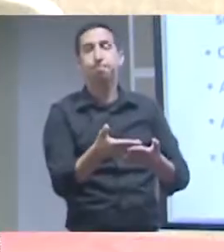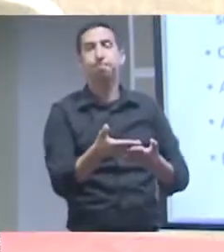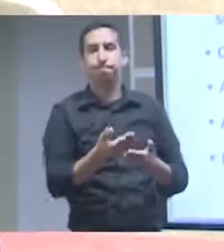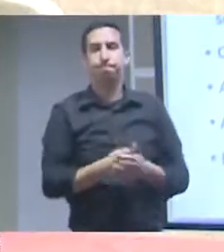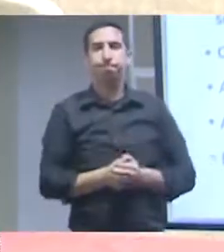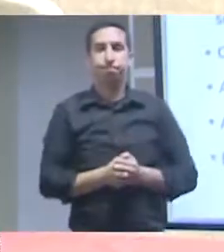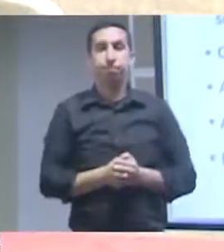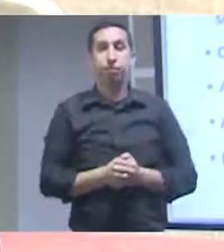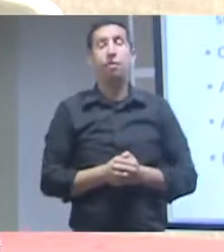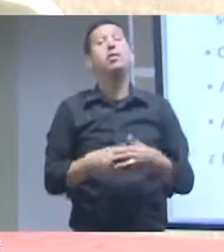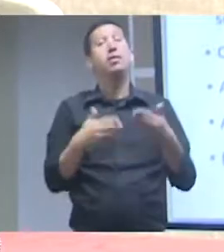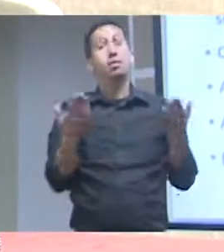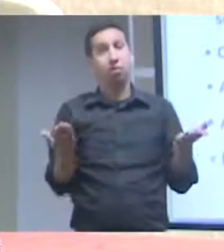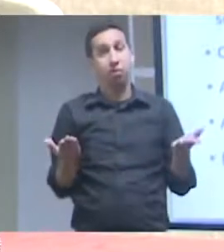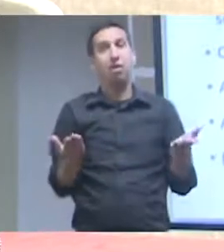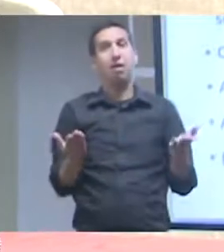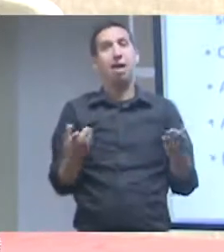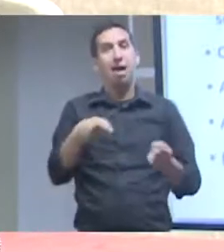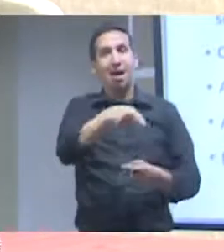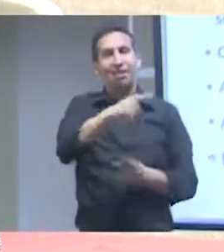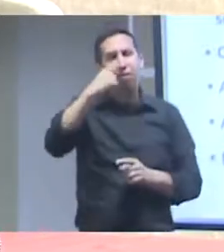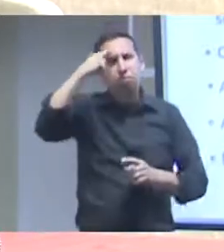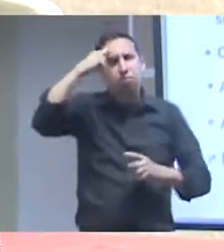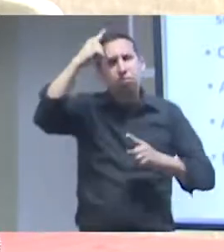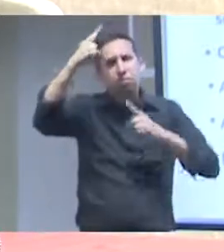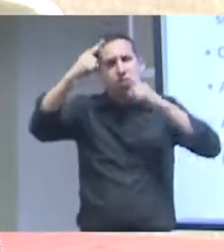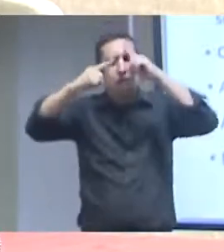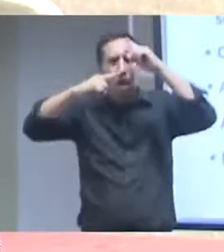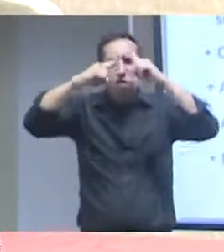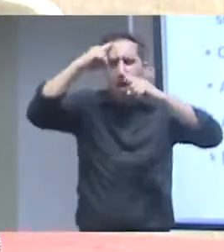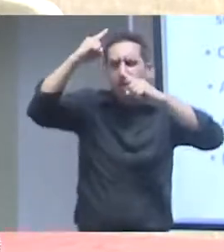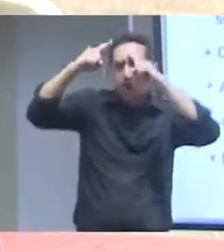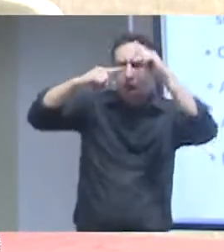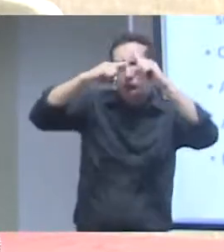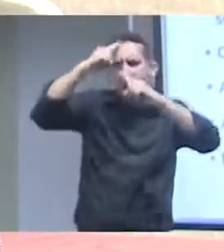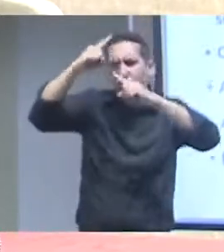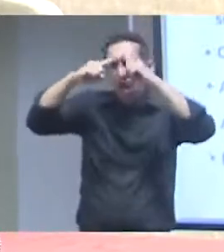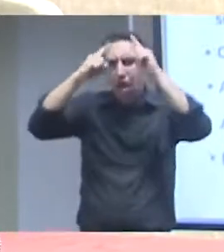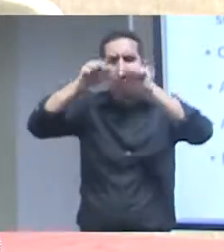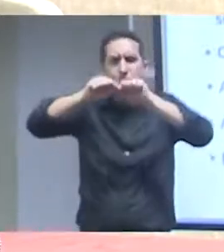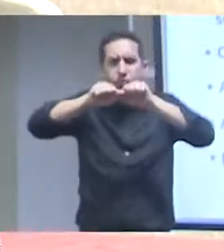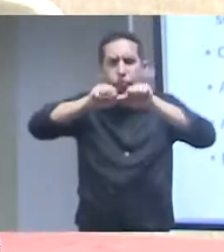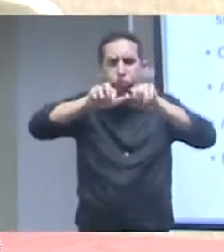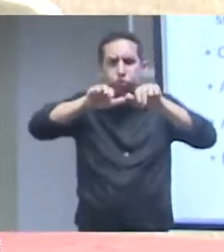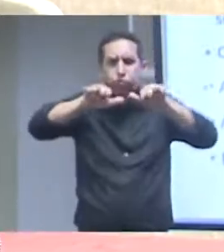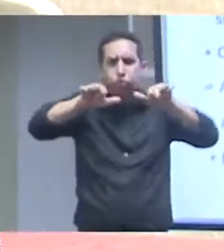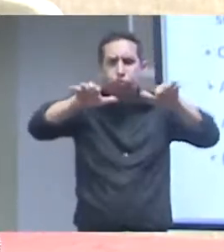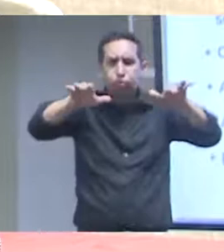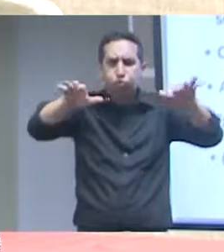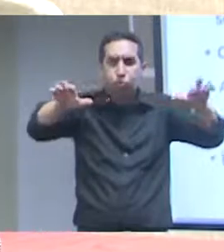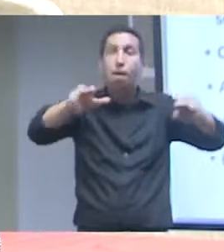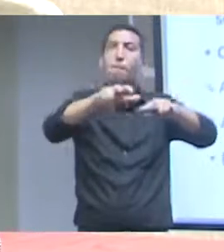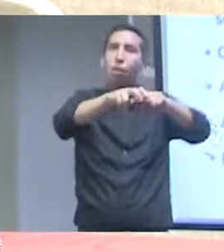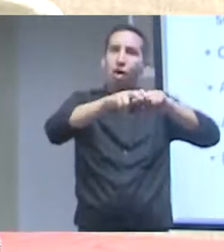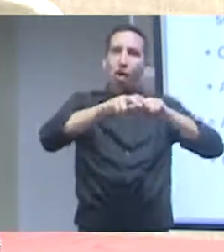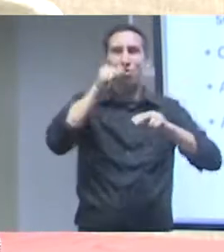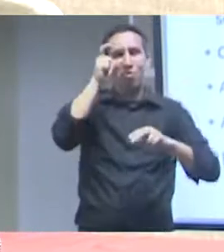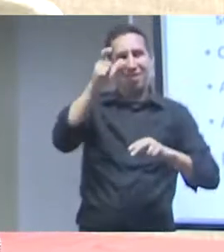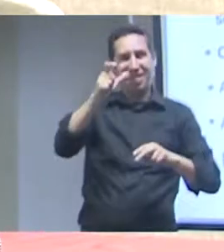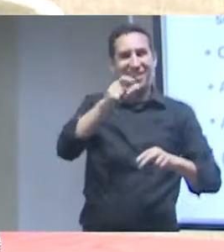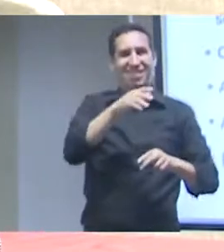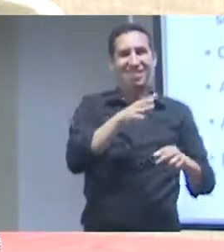ideias, não só elas são disseminadas, evidentemente, por interesses privados de indústrias muito